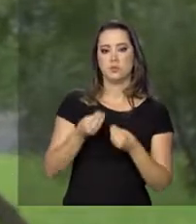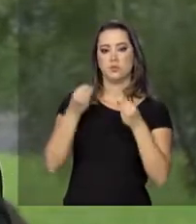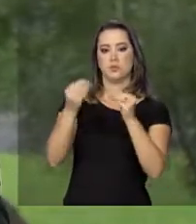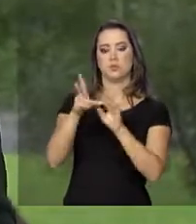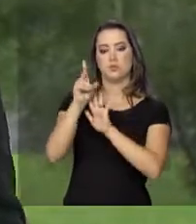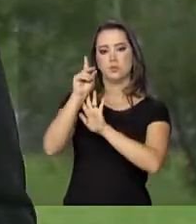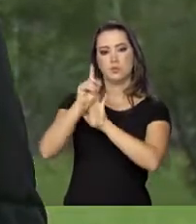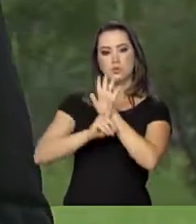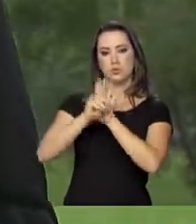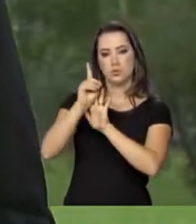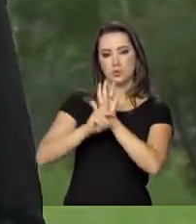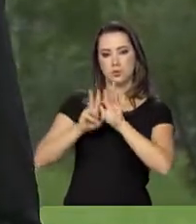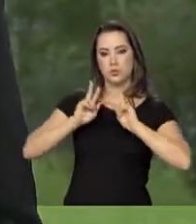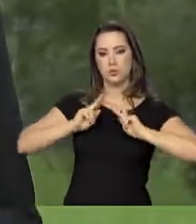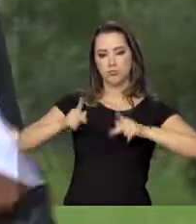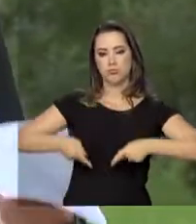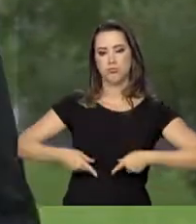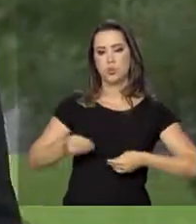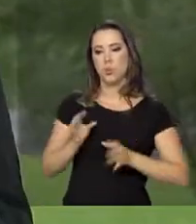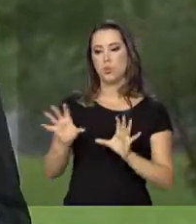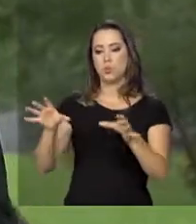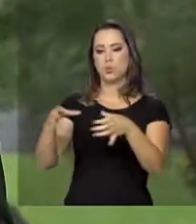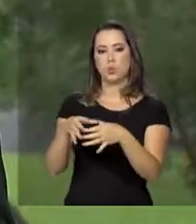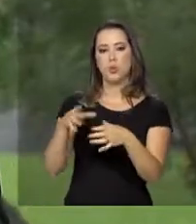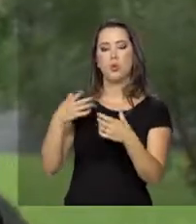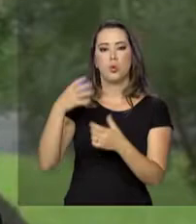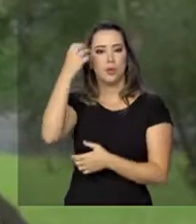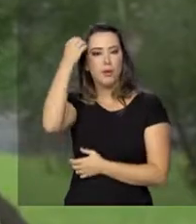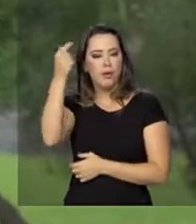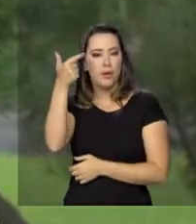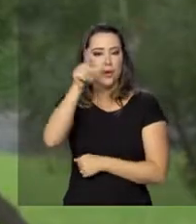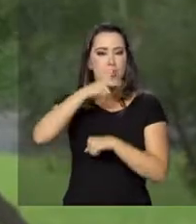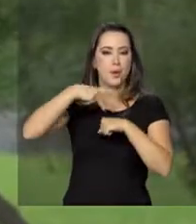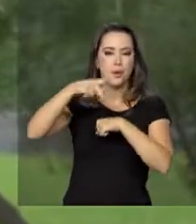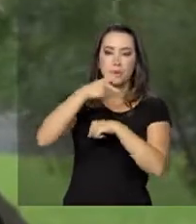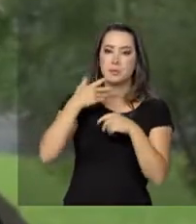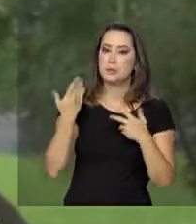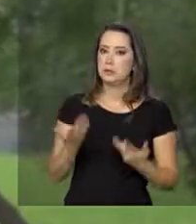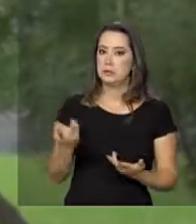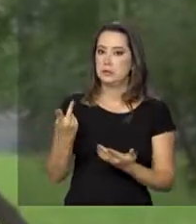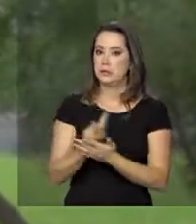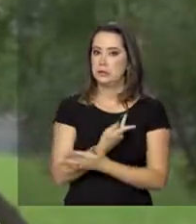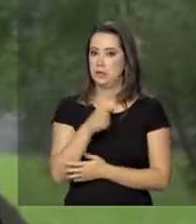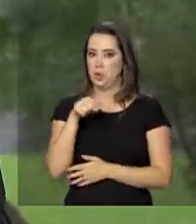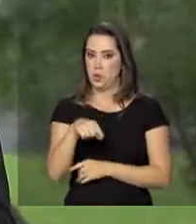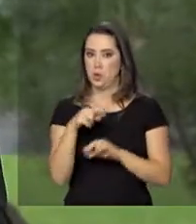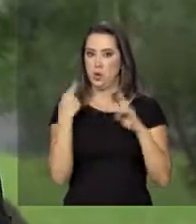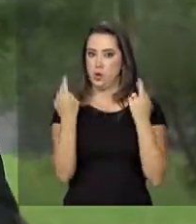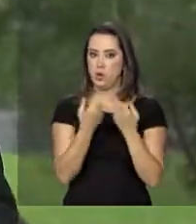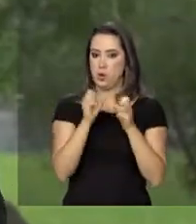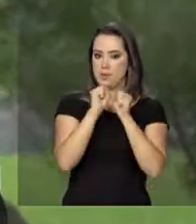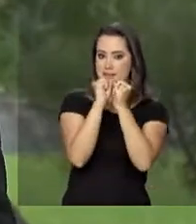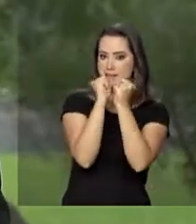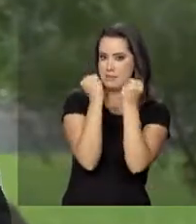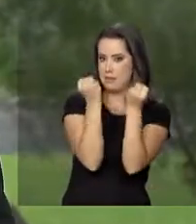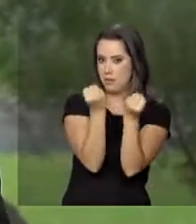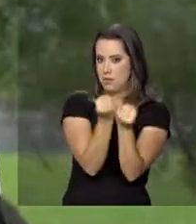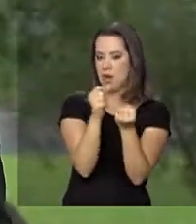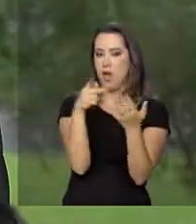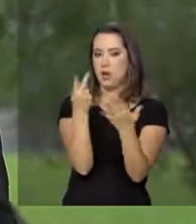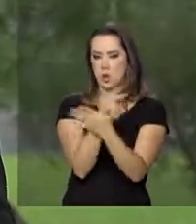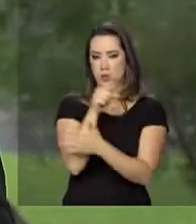a promoção e a garantia dos direitos desses grupos nessas situações. Roberto, o seminário acontece aqui em Brasília e participam